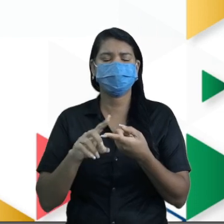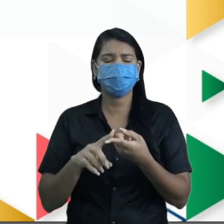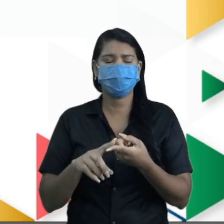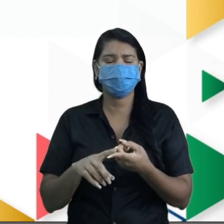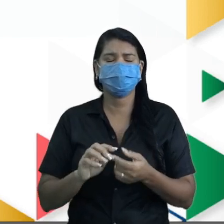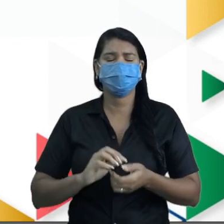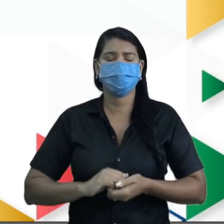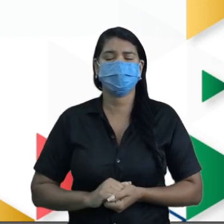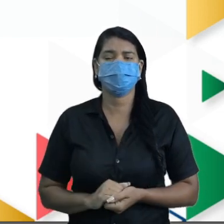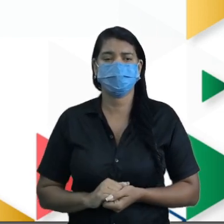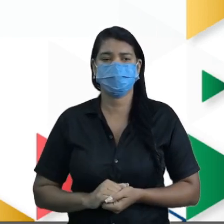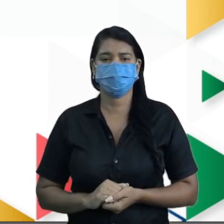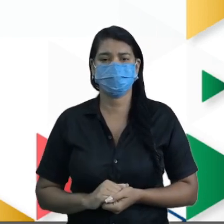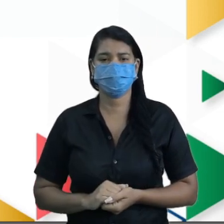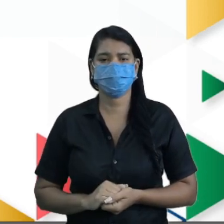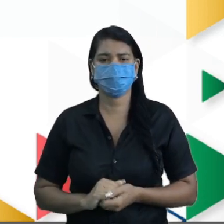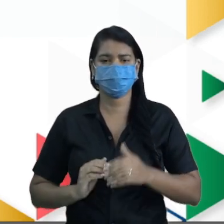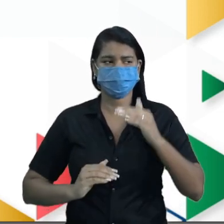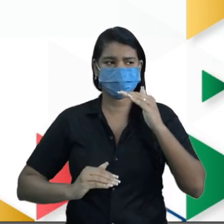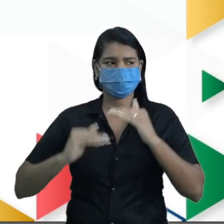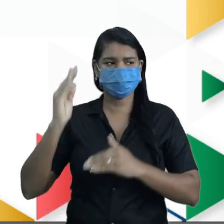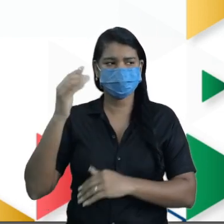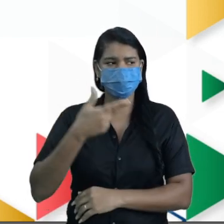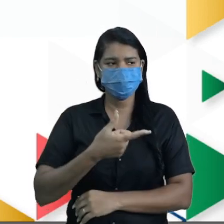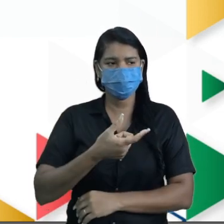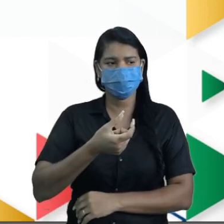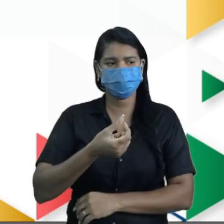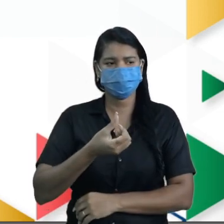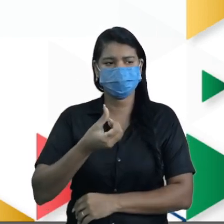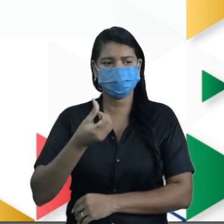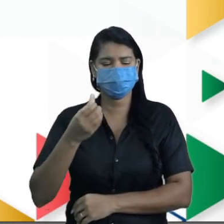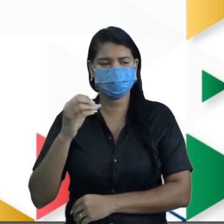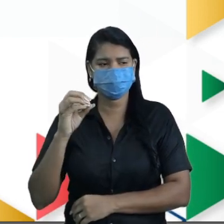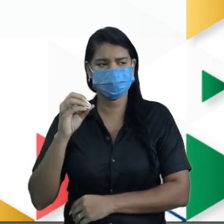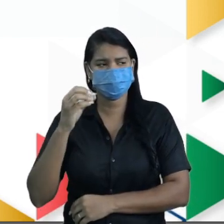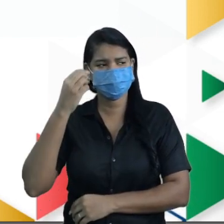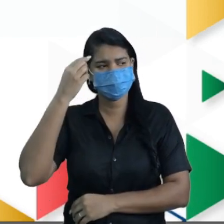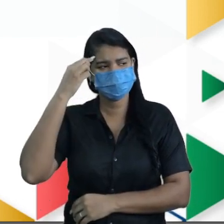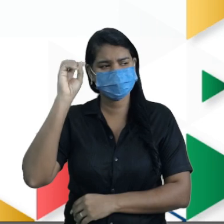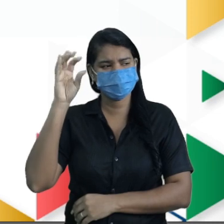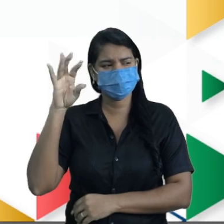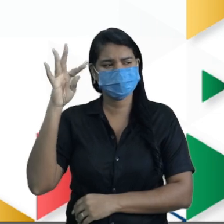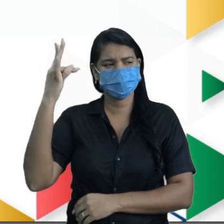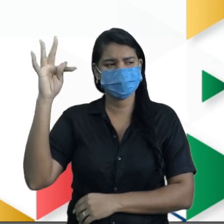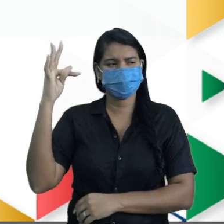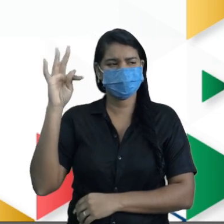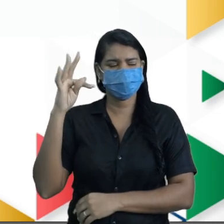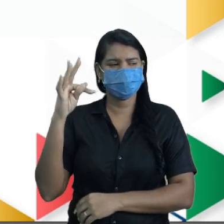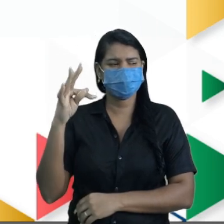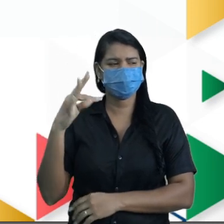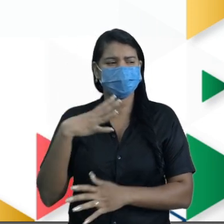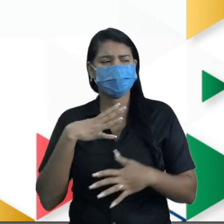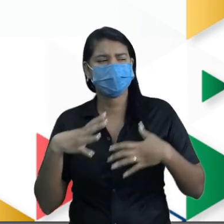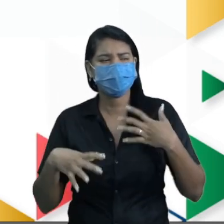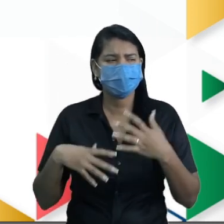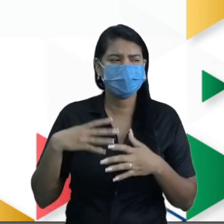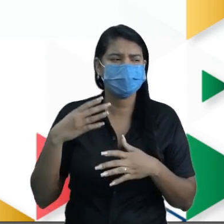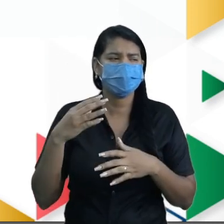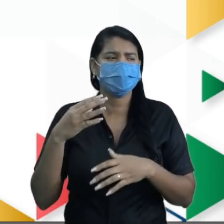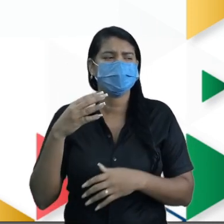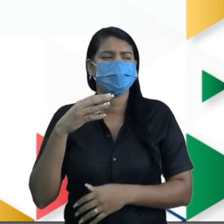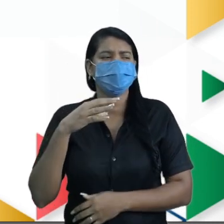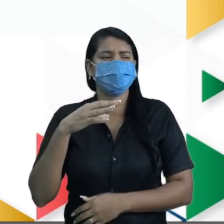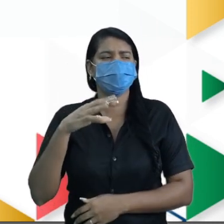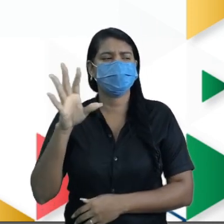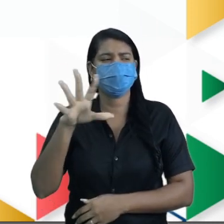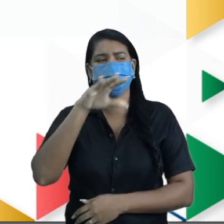acima de 2.600 metros da dor de cabeça e provoca a falta de ar, só pode ser quito,